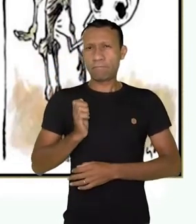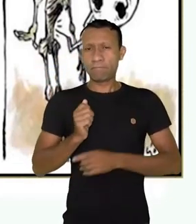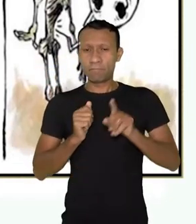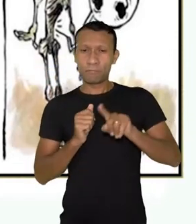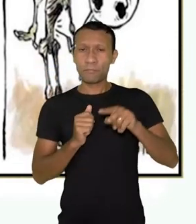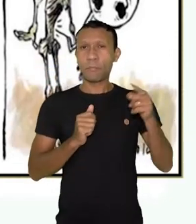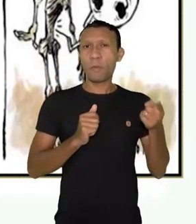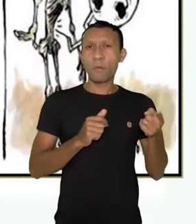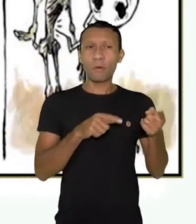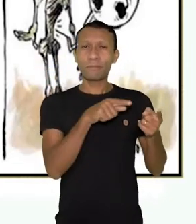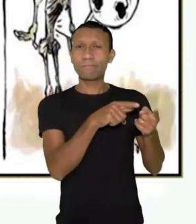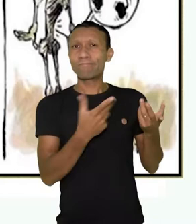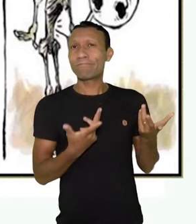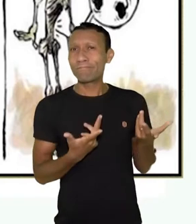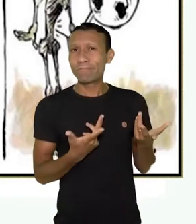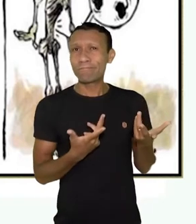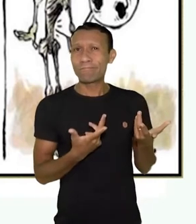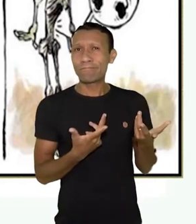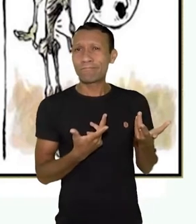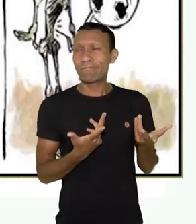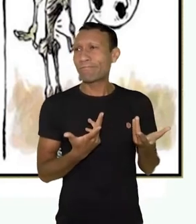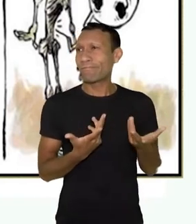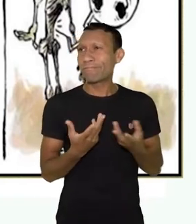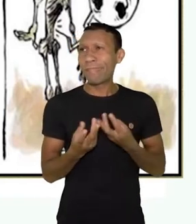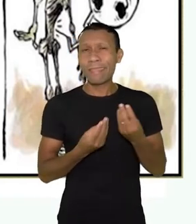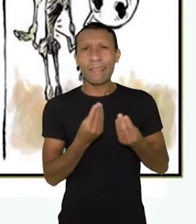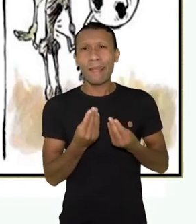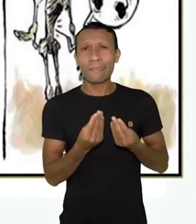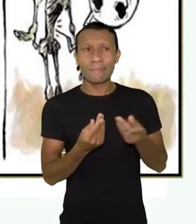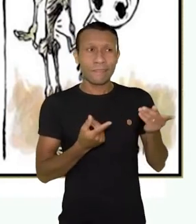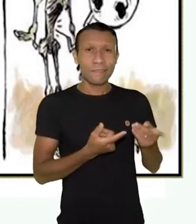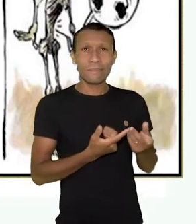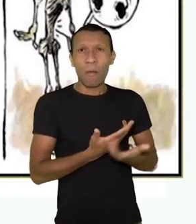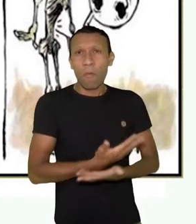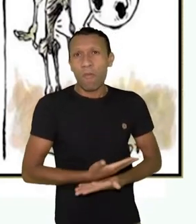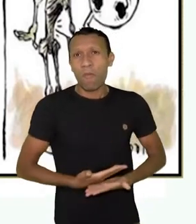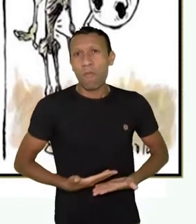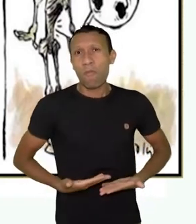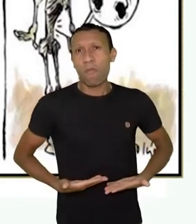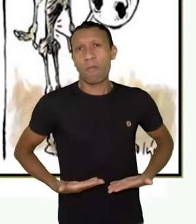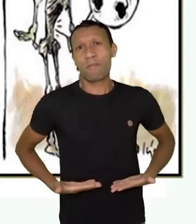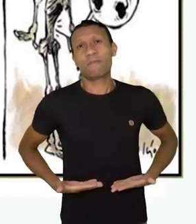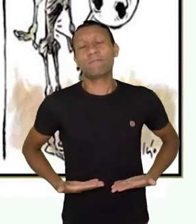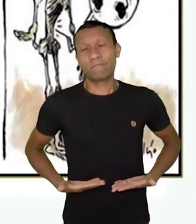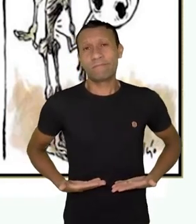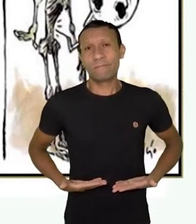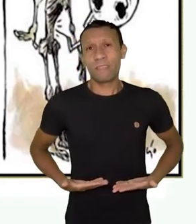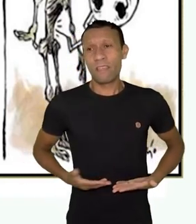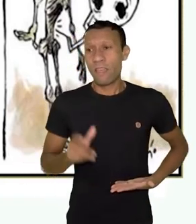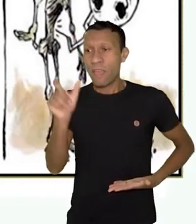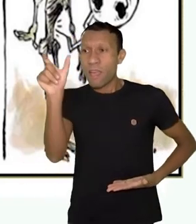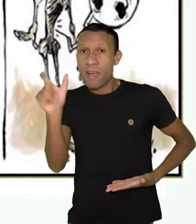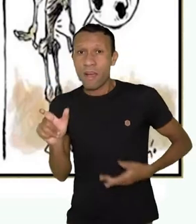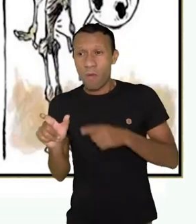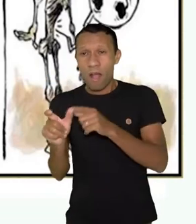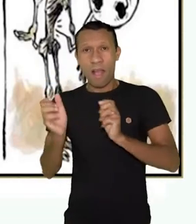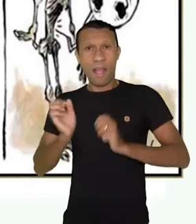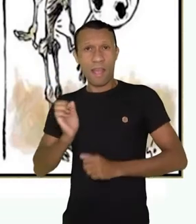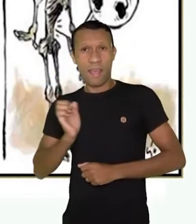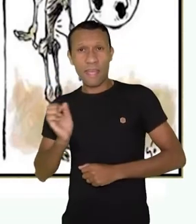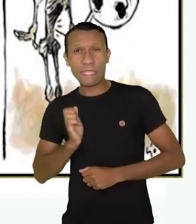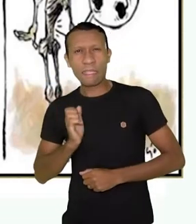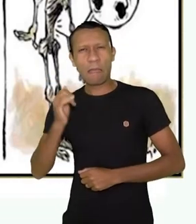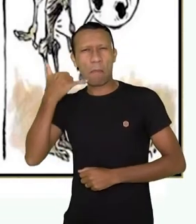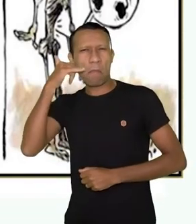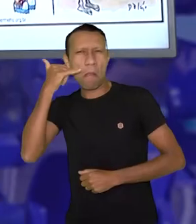vê o outro. Enquanto de um lado você tem o iPhone, do outro você tem a fome, né? Então perceba que nós vamos perceber,